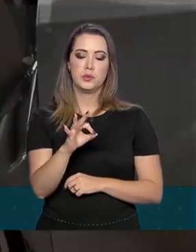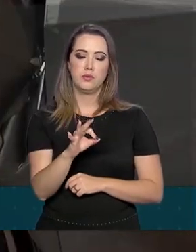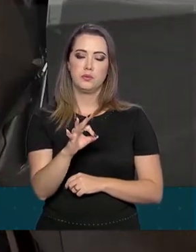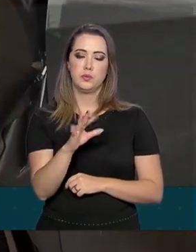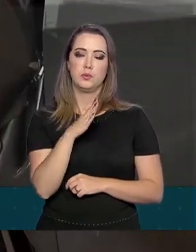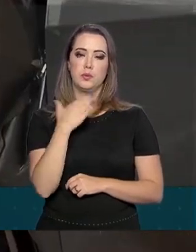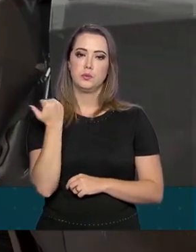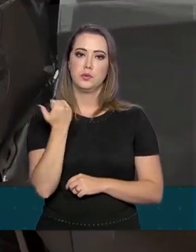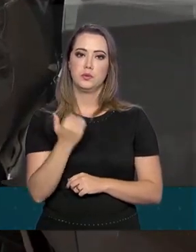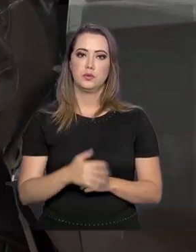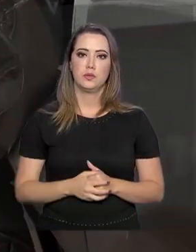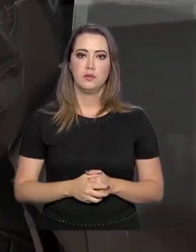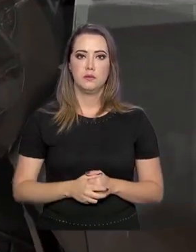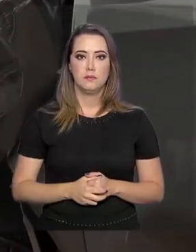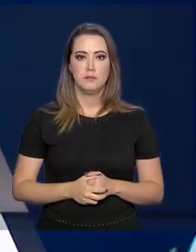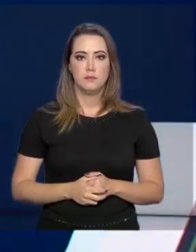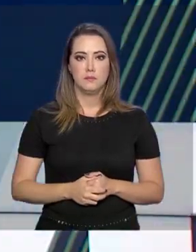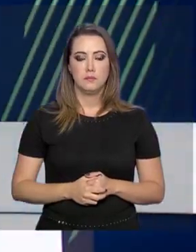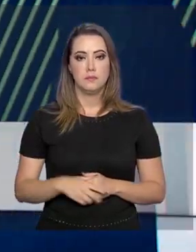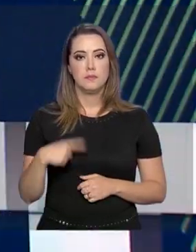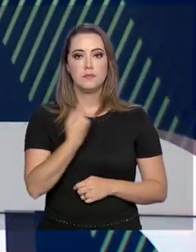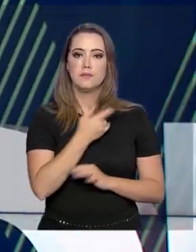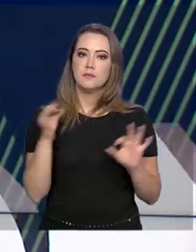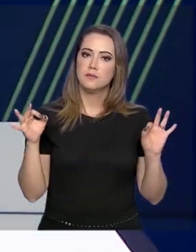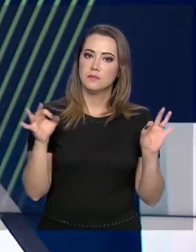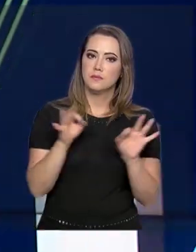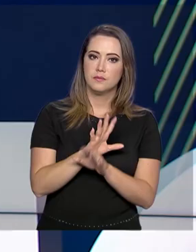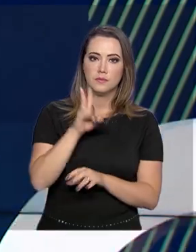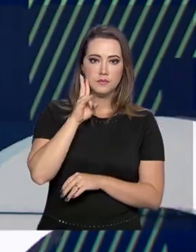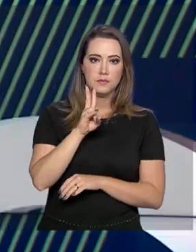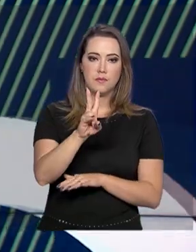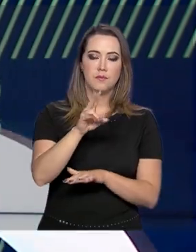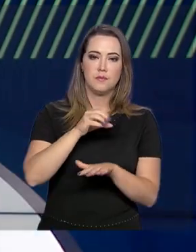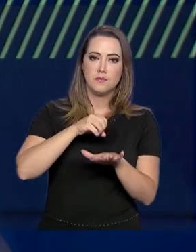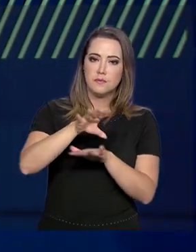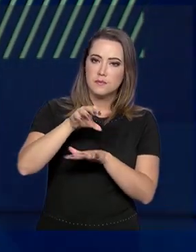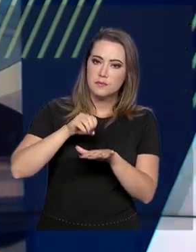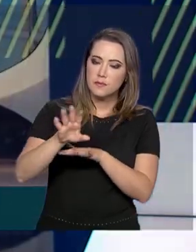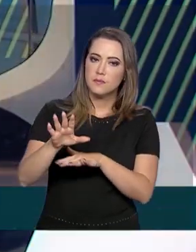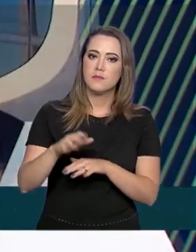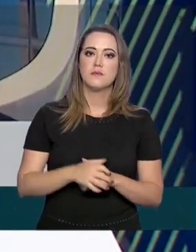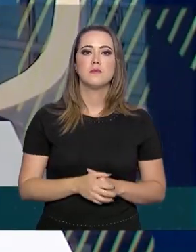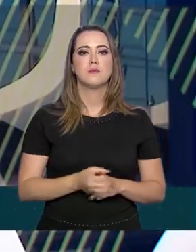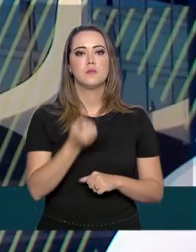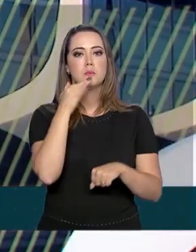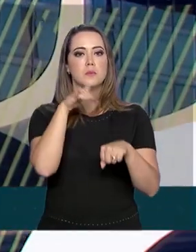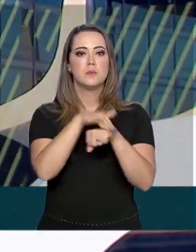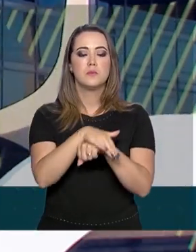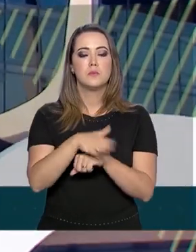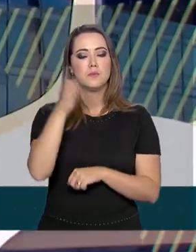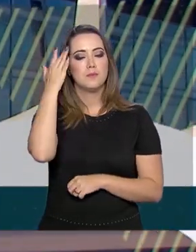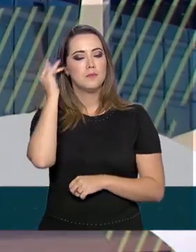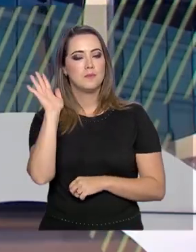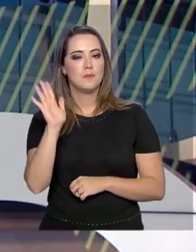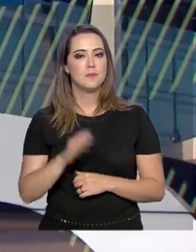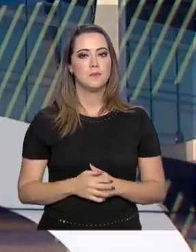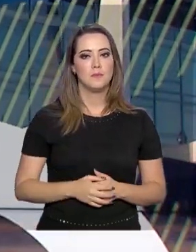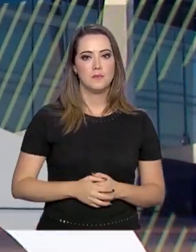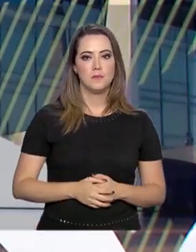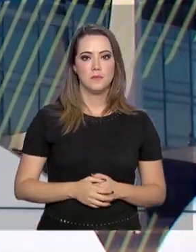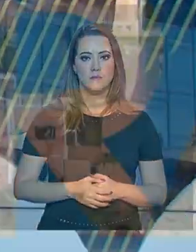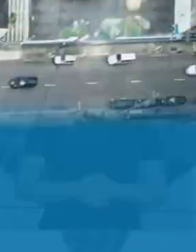dos acidentes. A gente fica por aqui. Continue bem informado pelas nossas redes sociais. Uma boa noite e até amanhã.